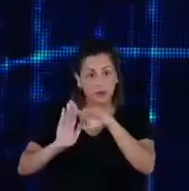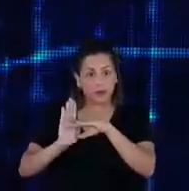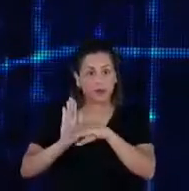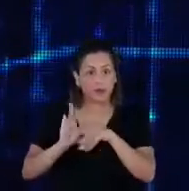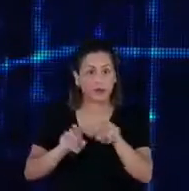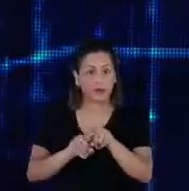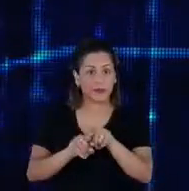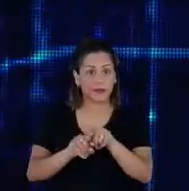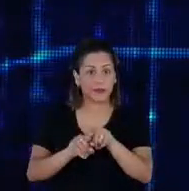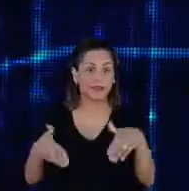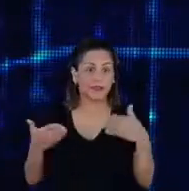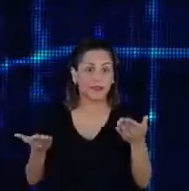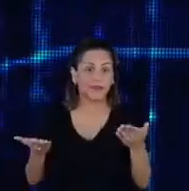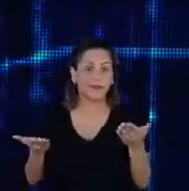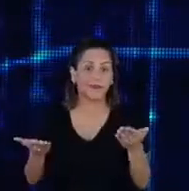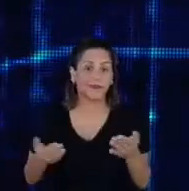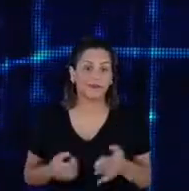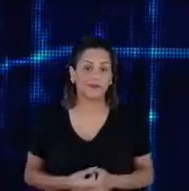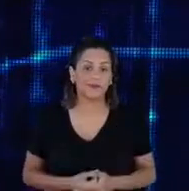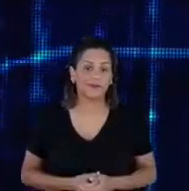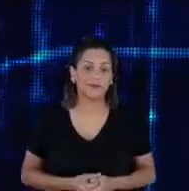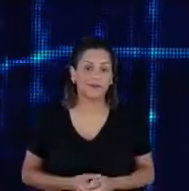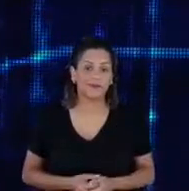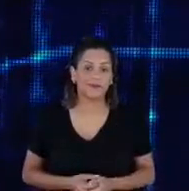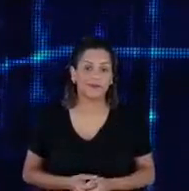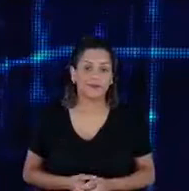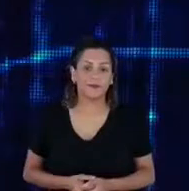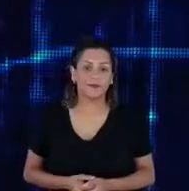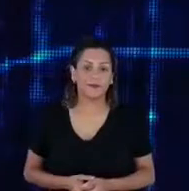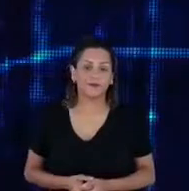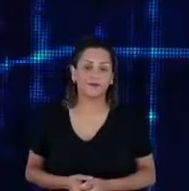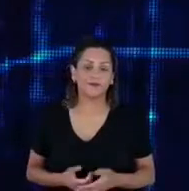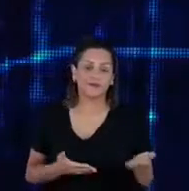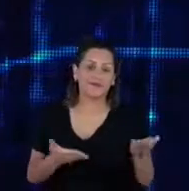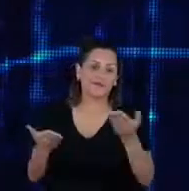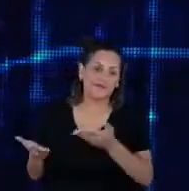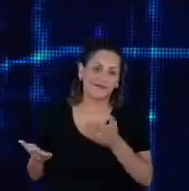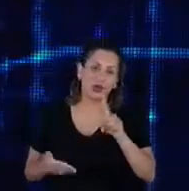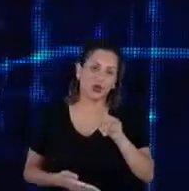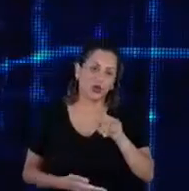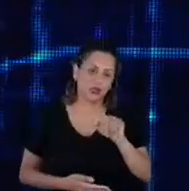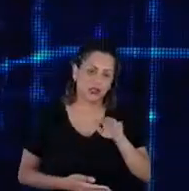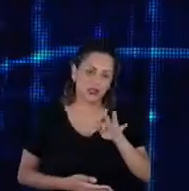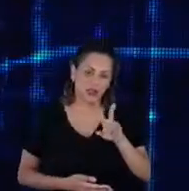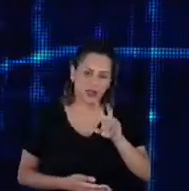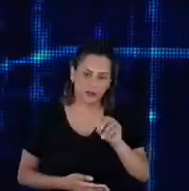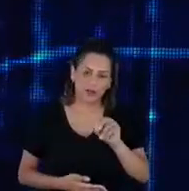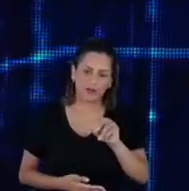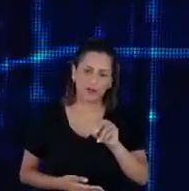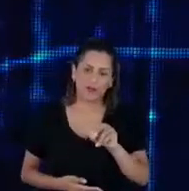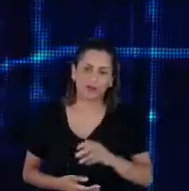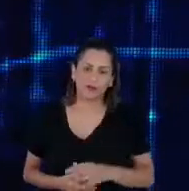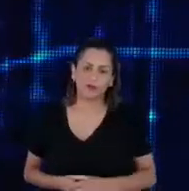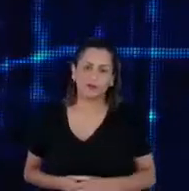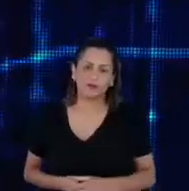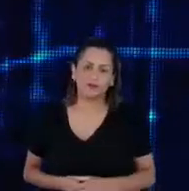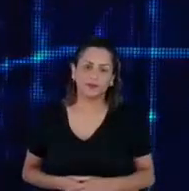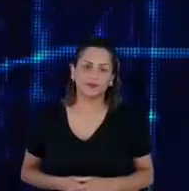eu vou, não vou, eu já vou passar a palavra para o Gustavo Nassif, mas com essa,